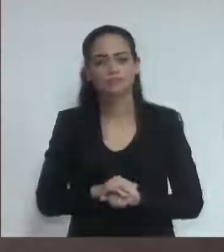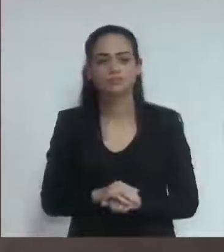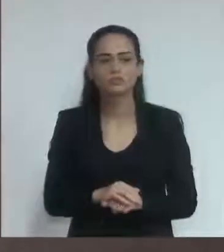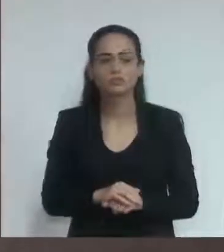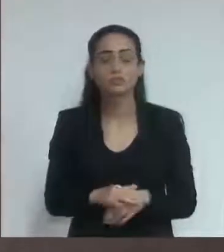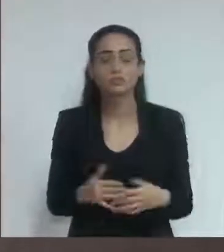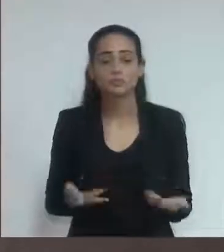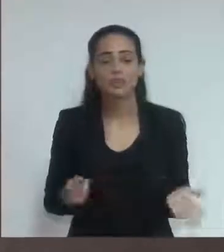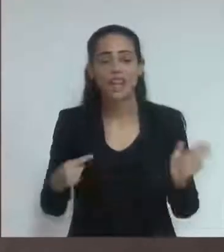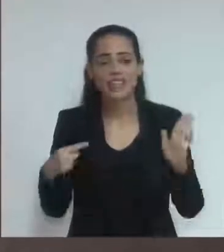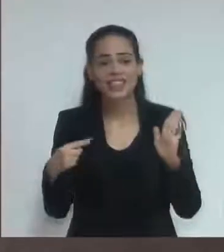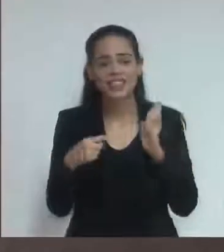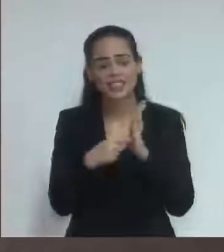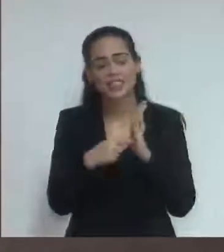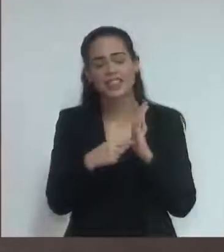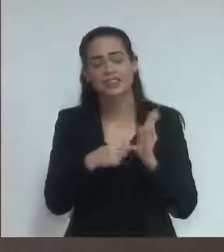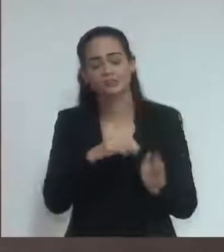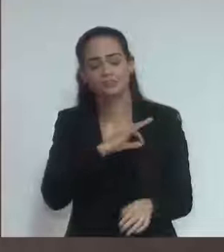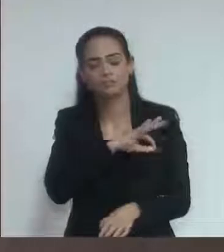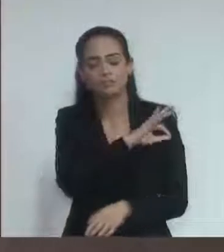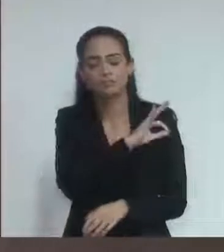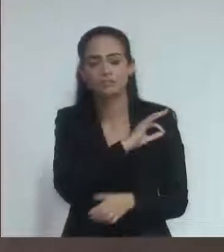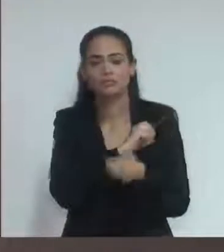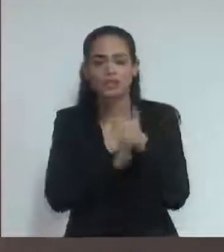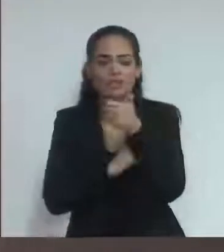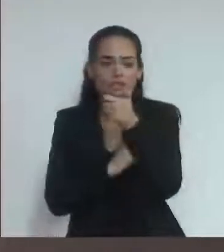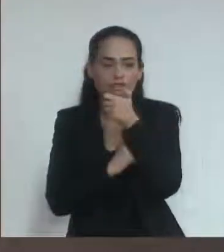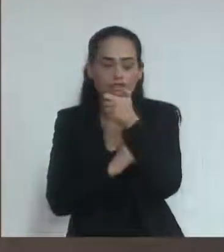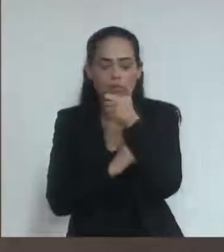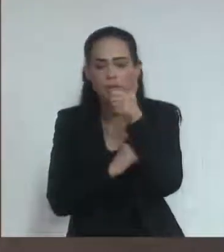do Ferreira, todos os vereadores receberam essa carta aberta.